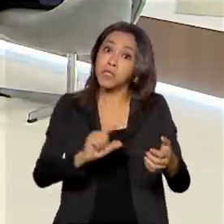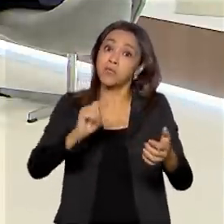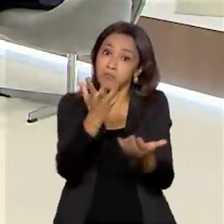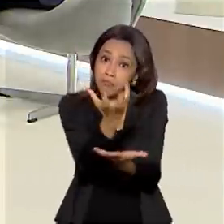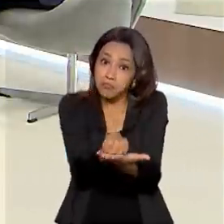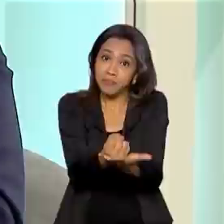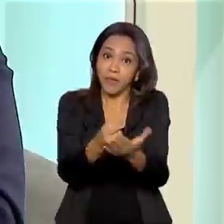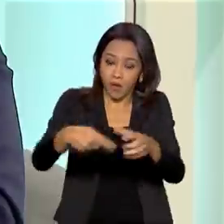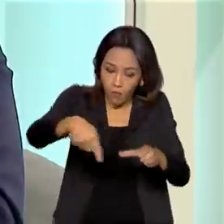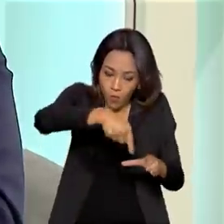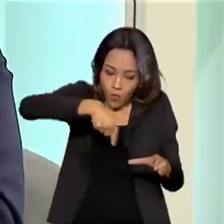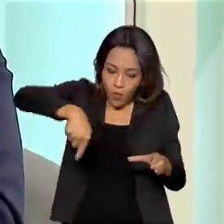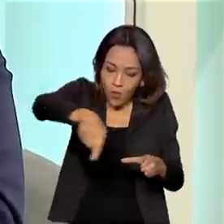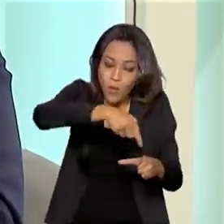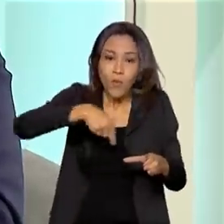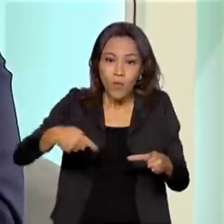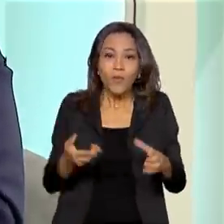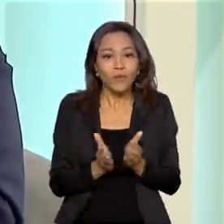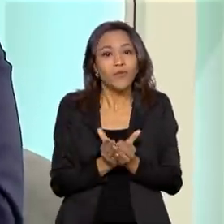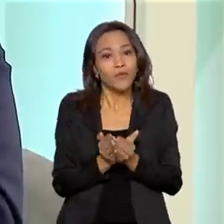É um contexto bem interessante.